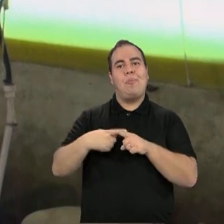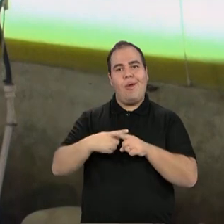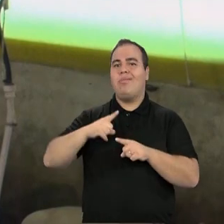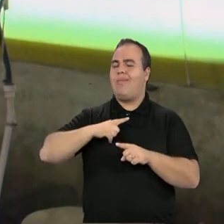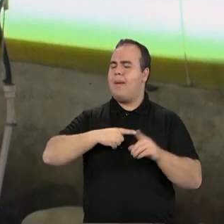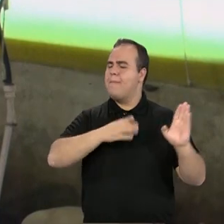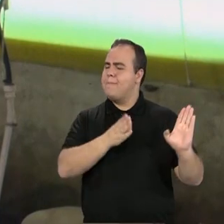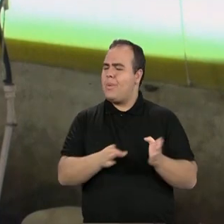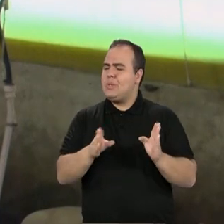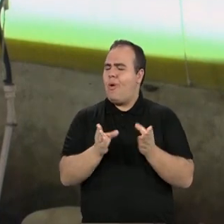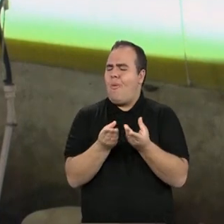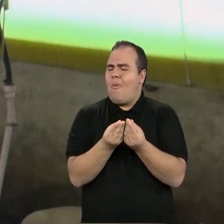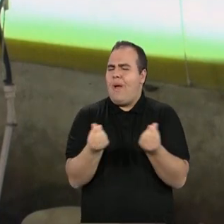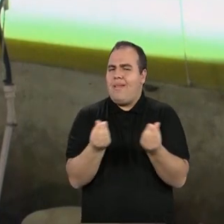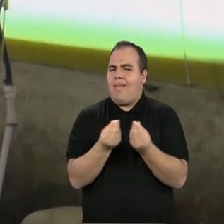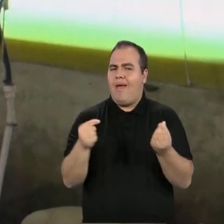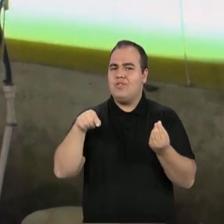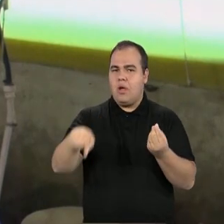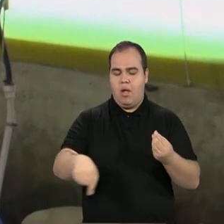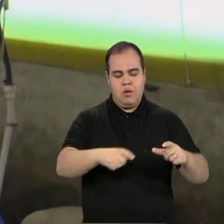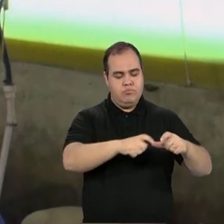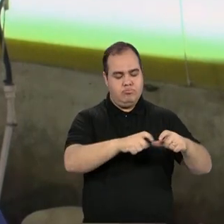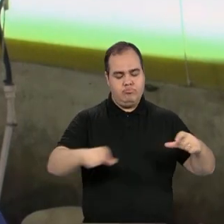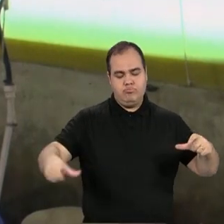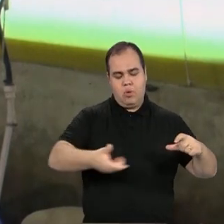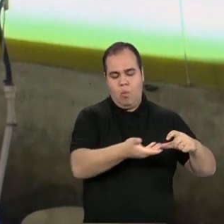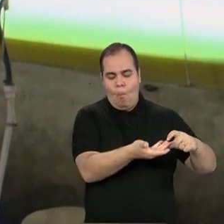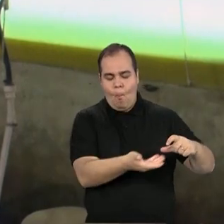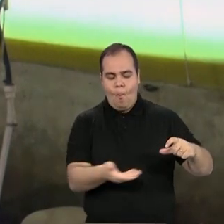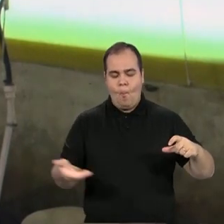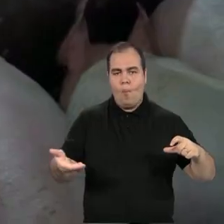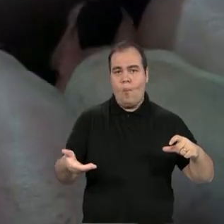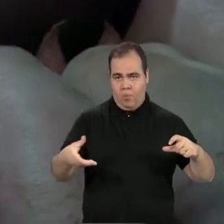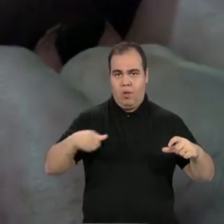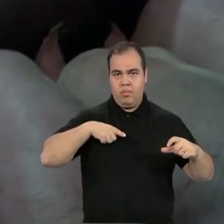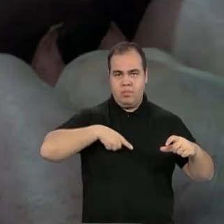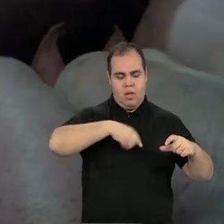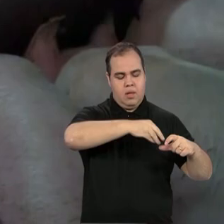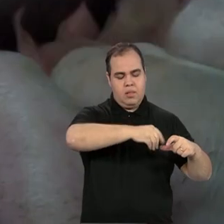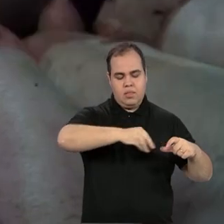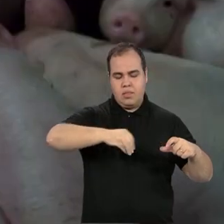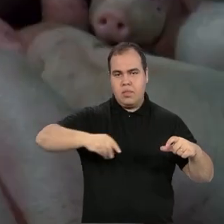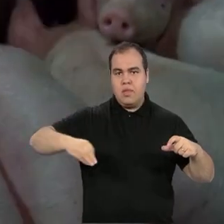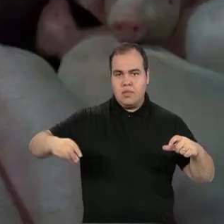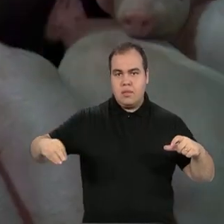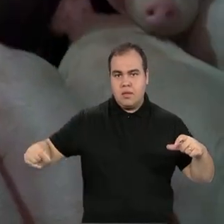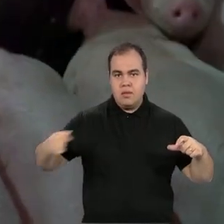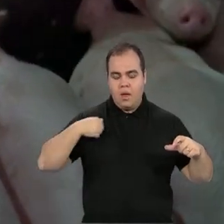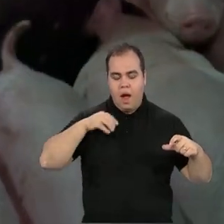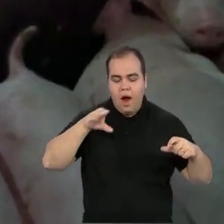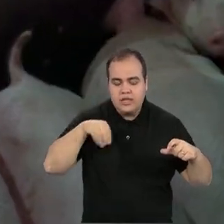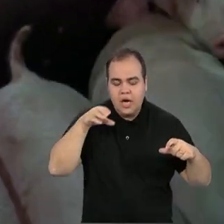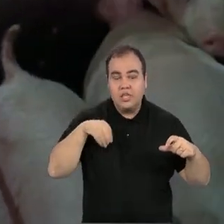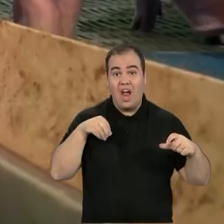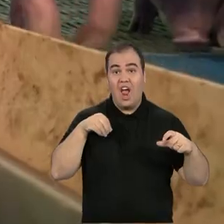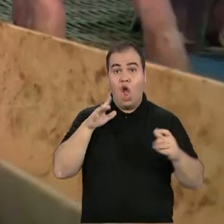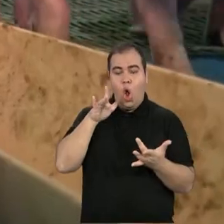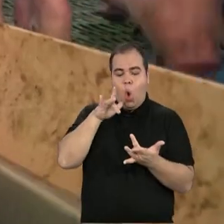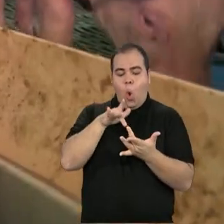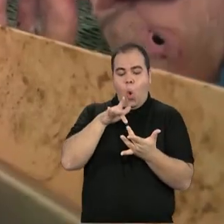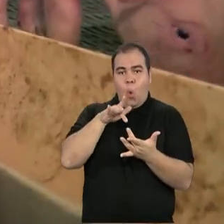chegando até a mesa dele, que é o coxo, né? Onde essa ração está depositada hoje, sem nenhum contato